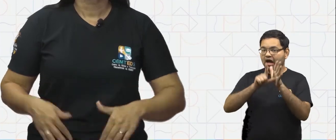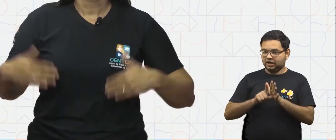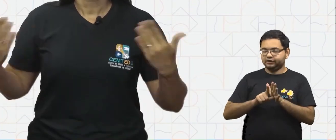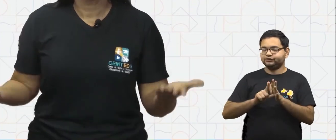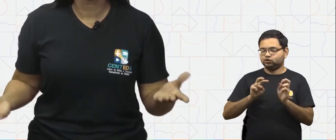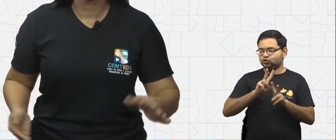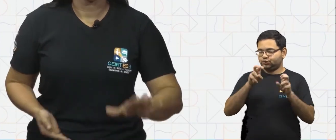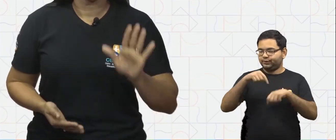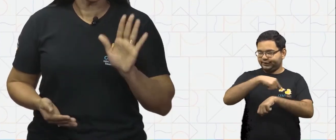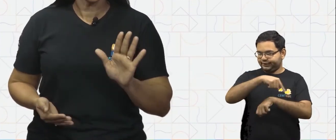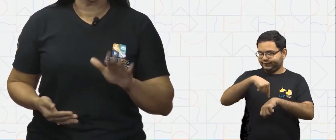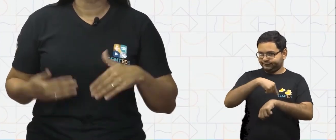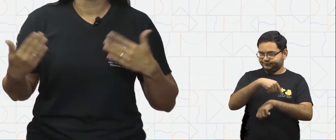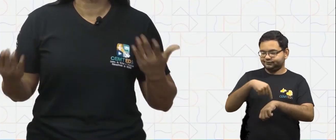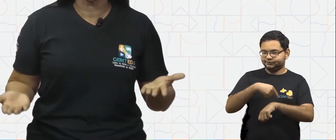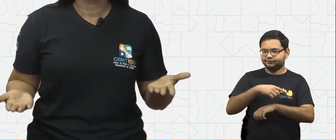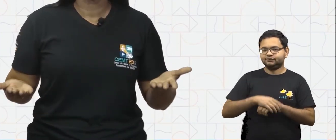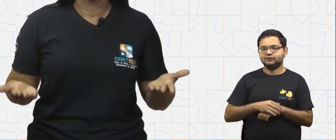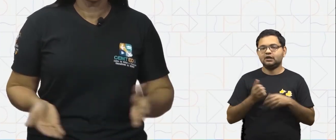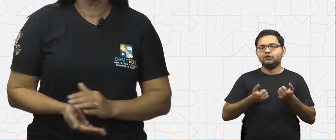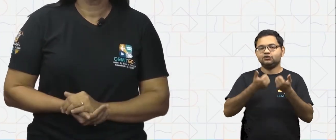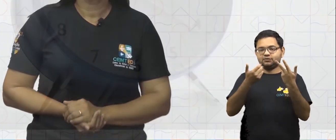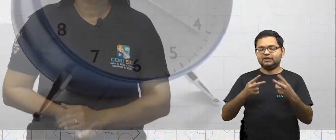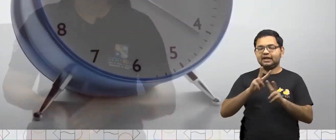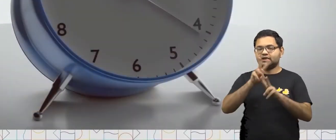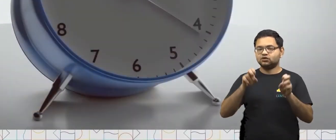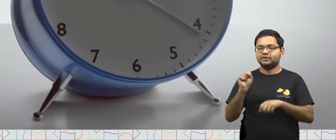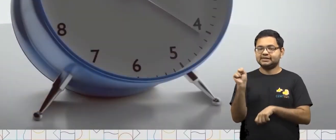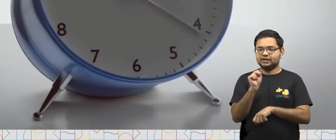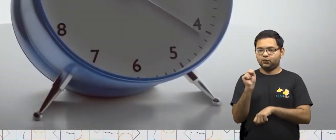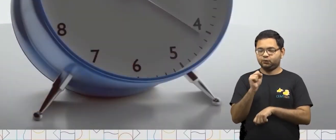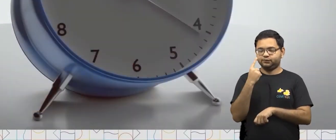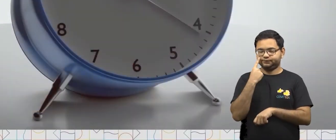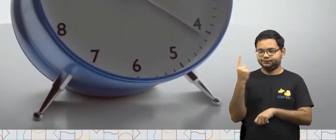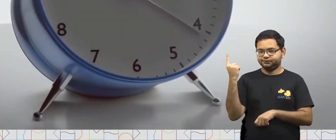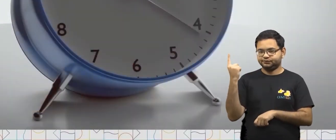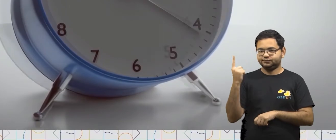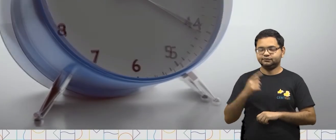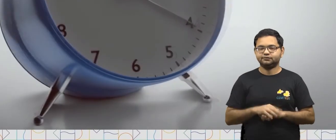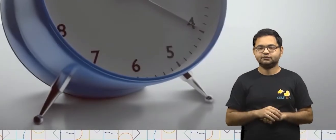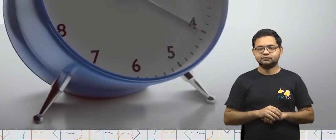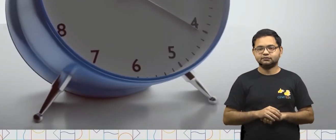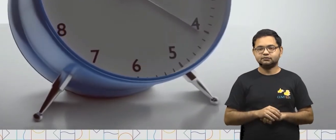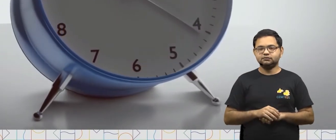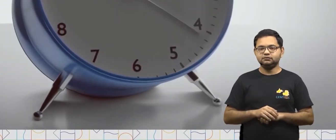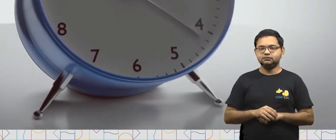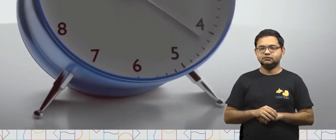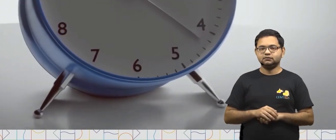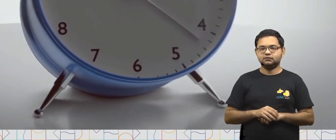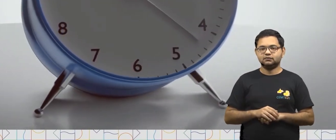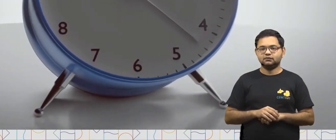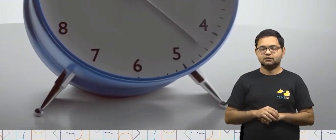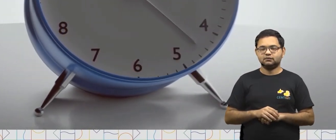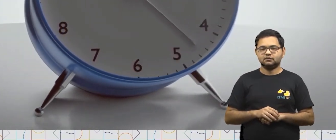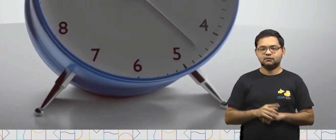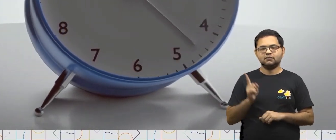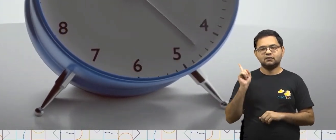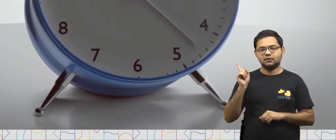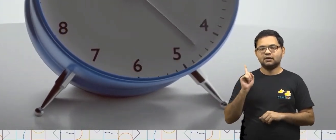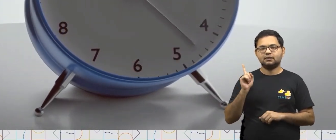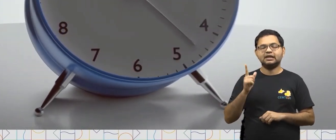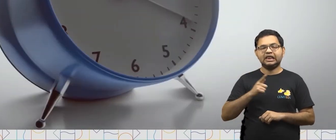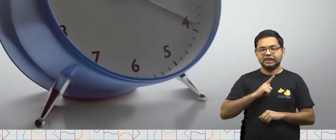relógio, vamos falar um pouco sobre os segundos? Vejamos esta imagem. Nela, nós temos os